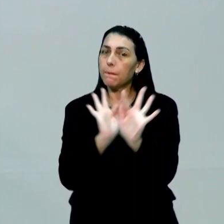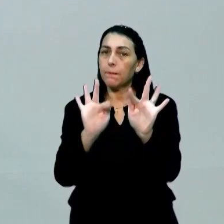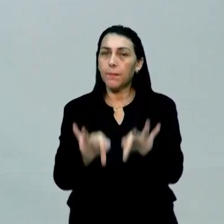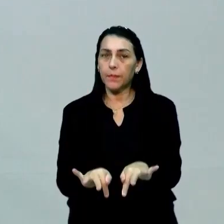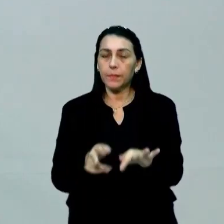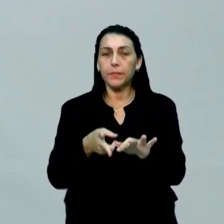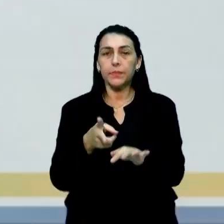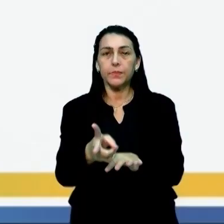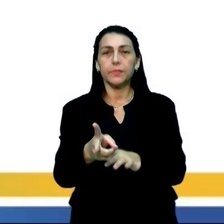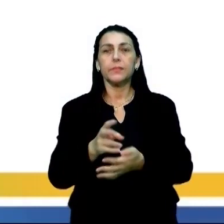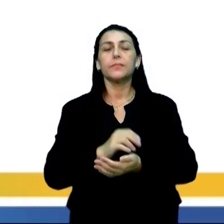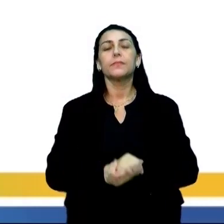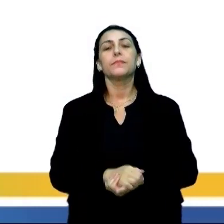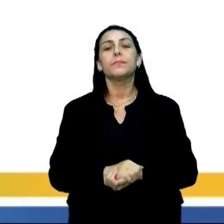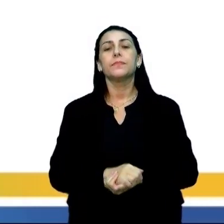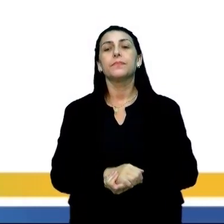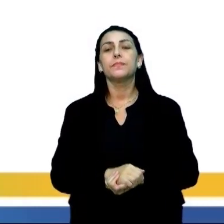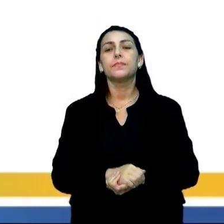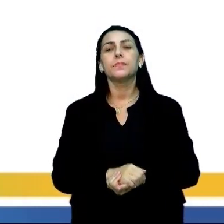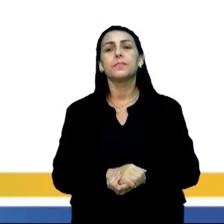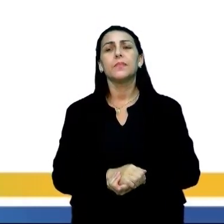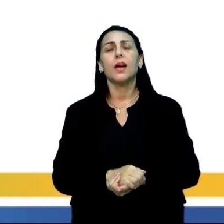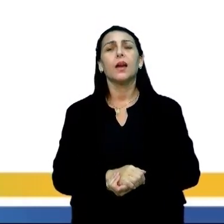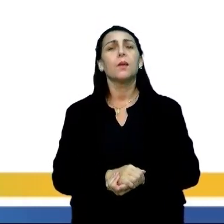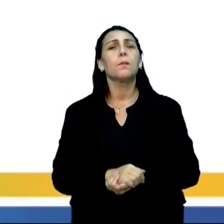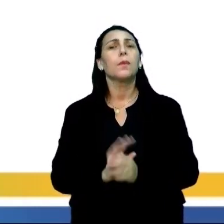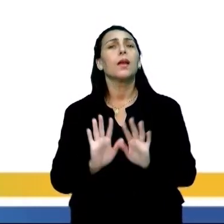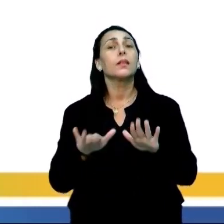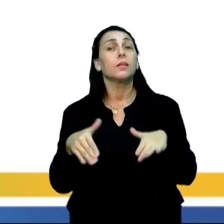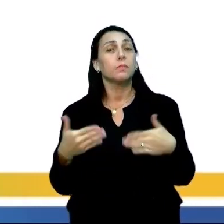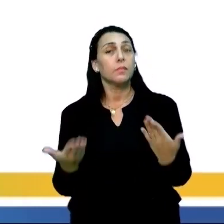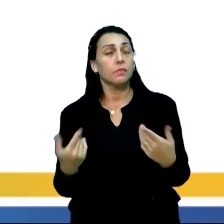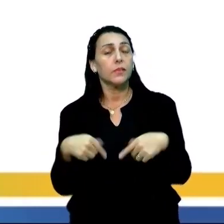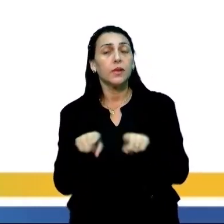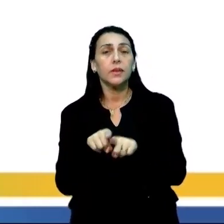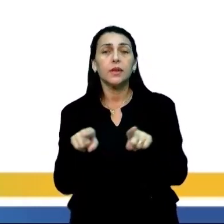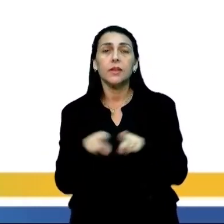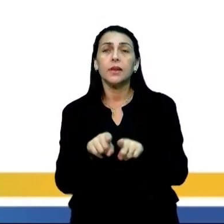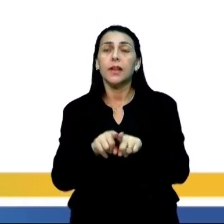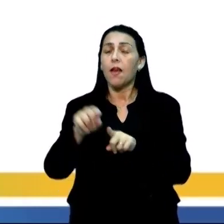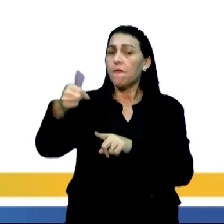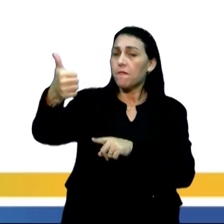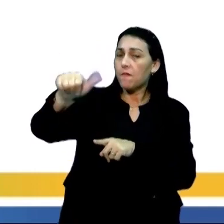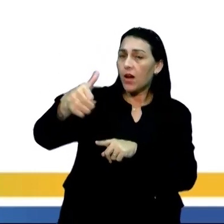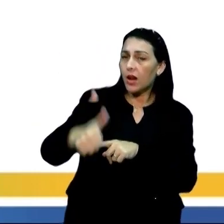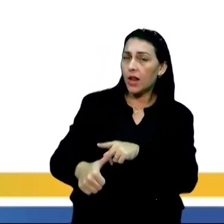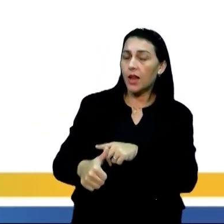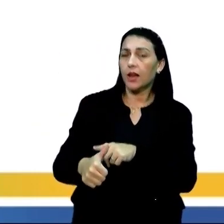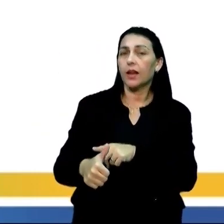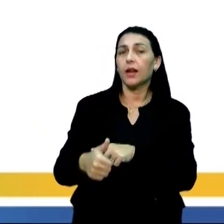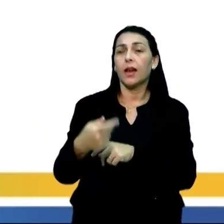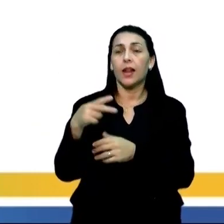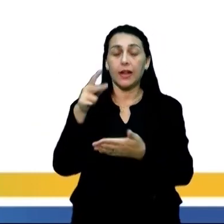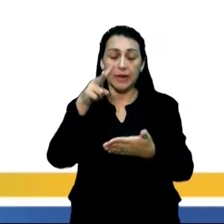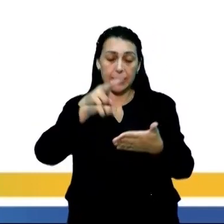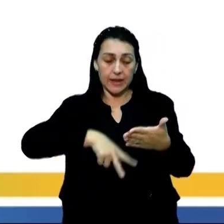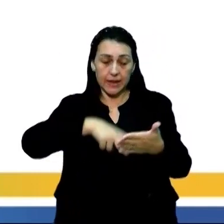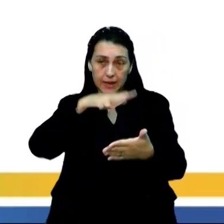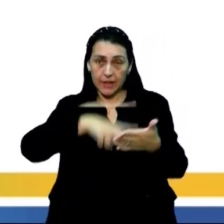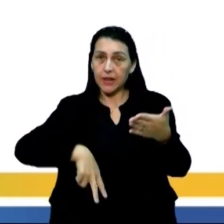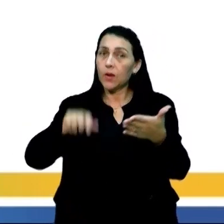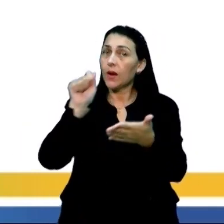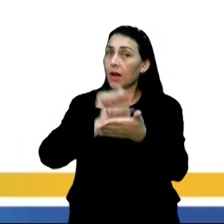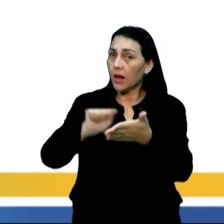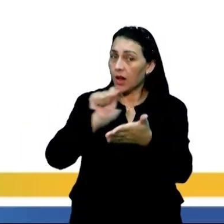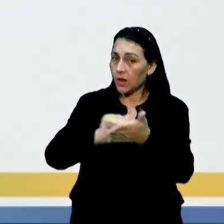Vamos dar continuidade. E aí, além disso, ela avalia a sua escrita